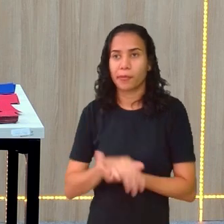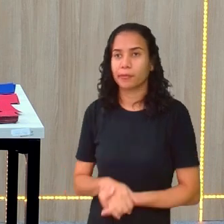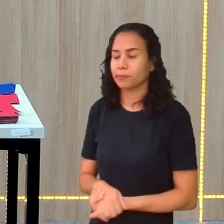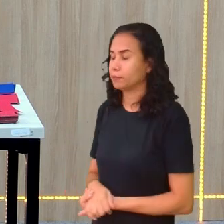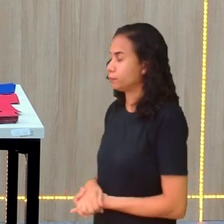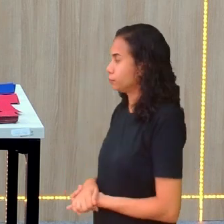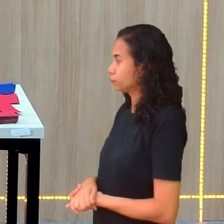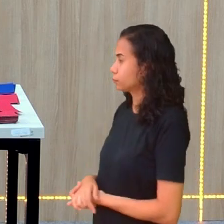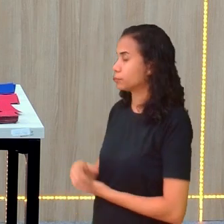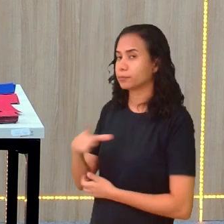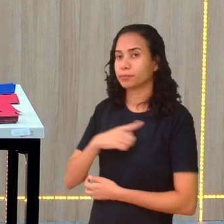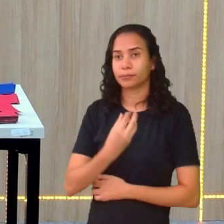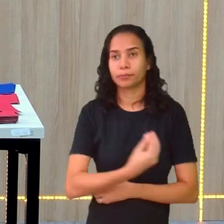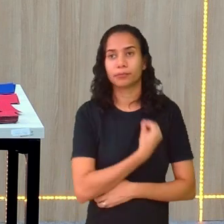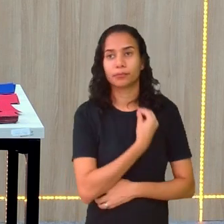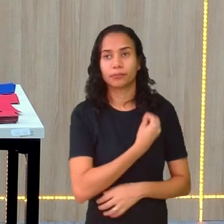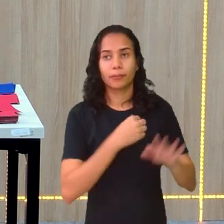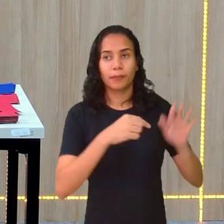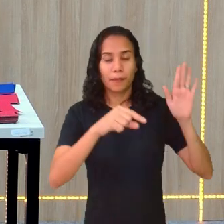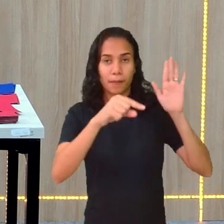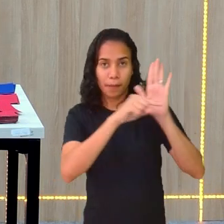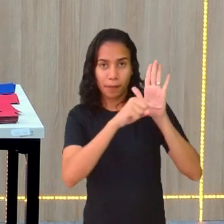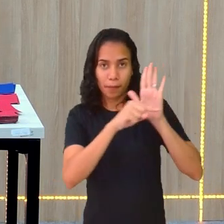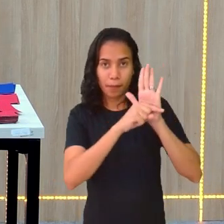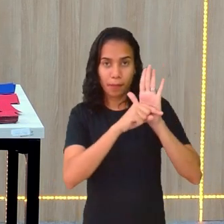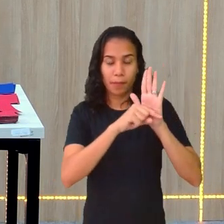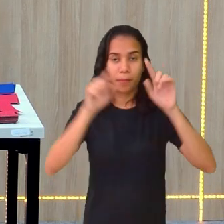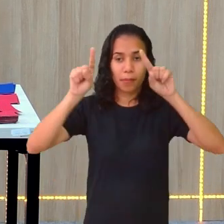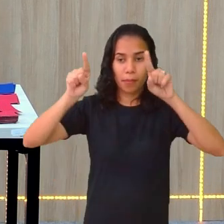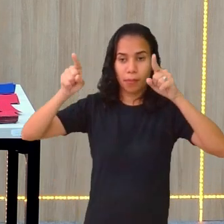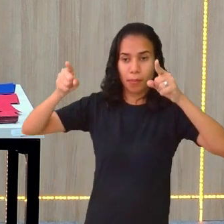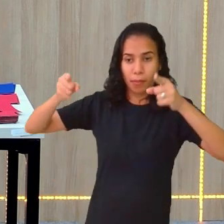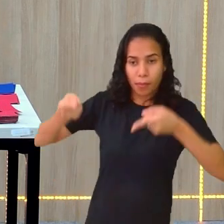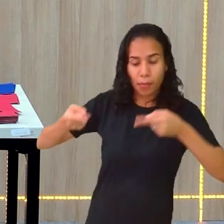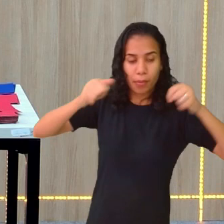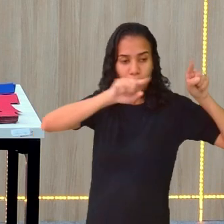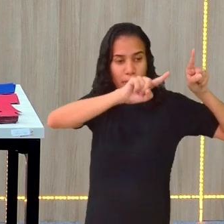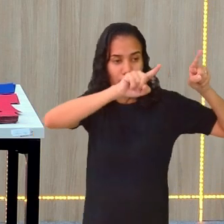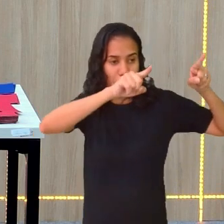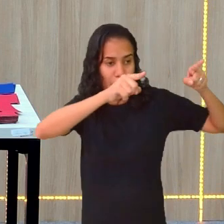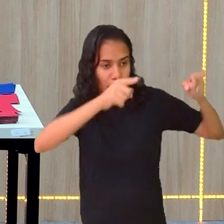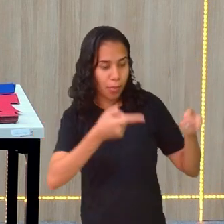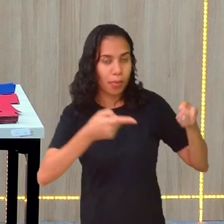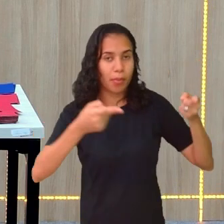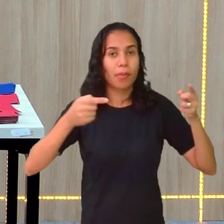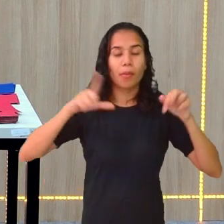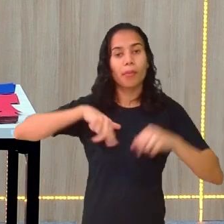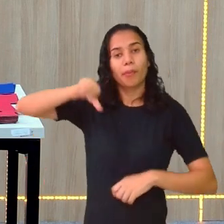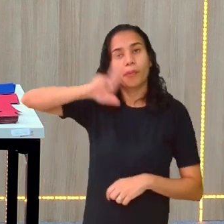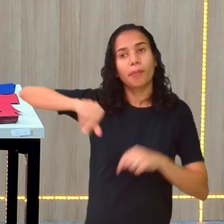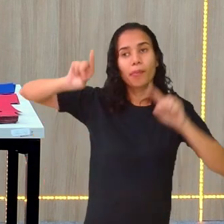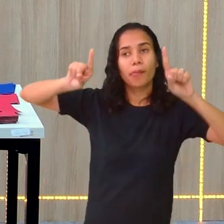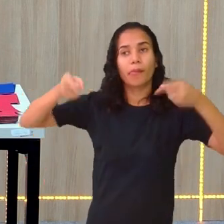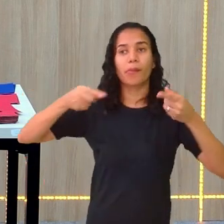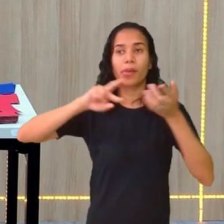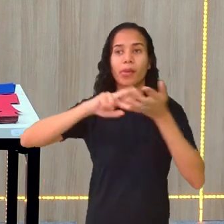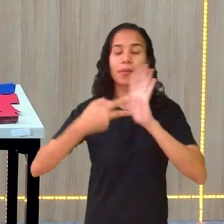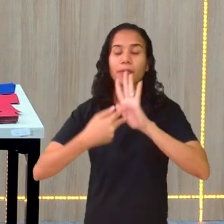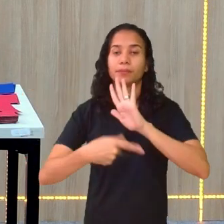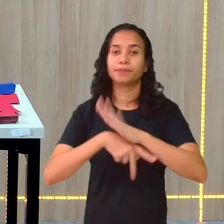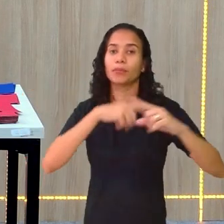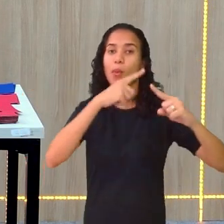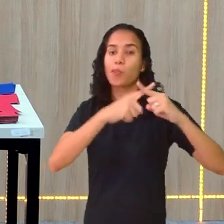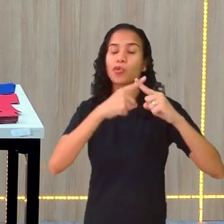Quando eu estou aqui, menos uma expressão algébrica dentro de um parêntese, quer dizer que eu estou